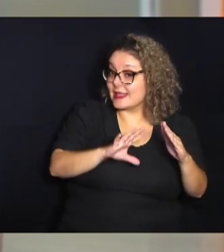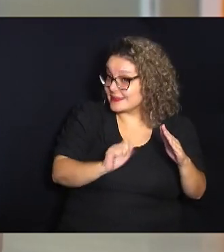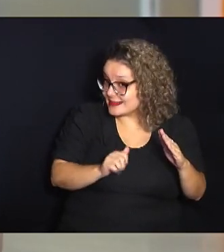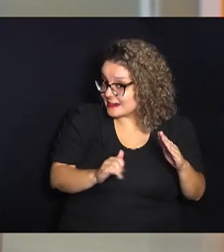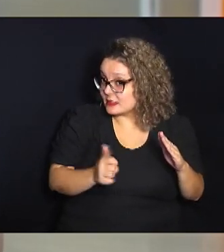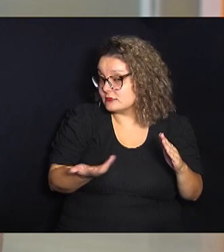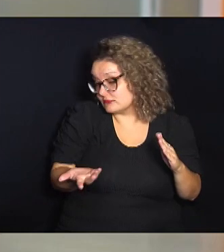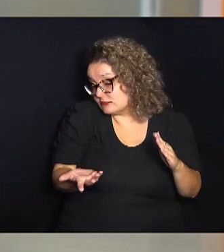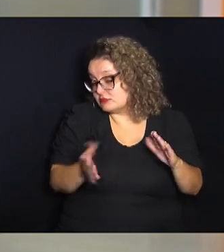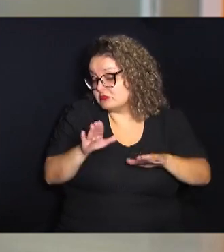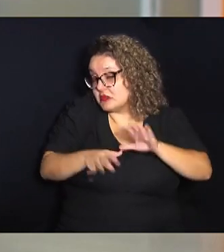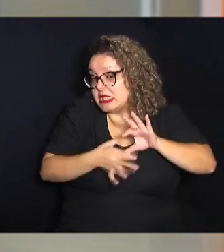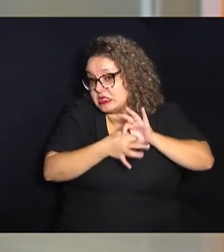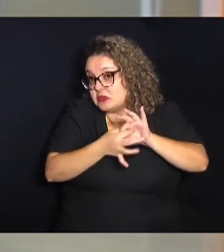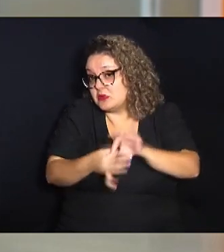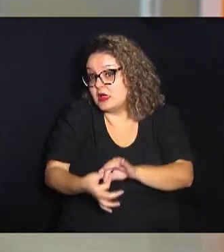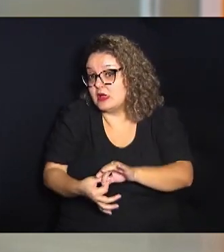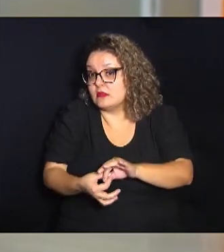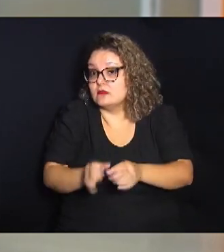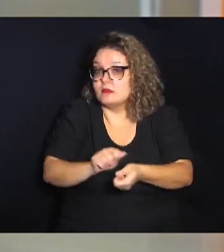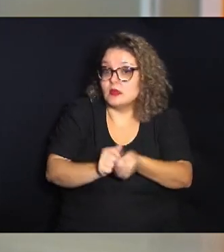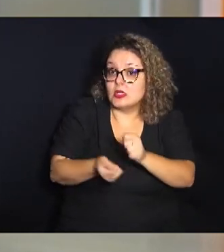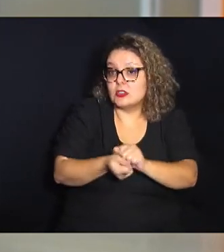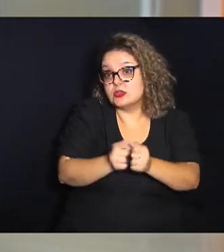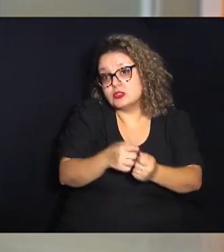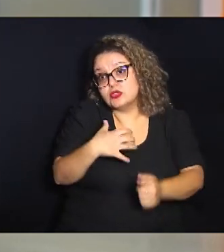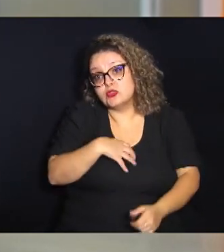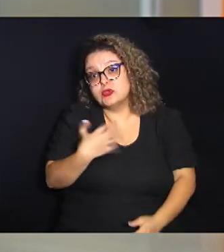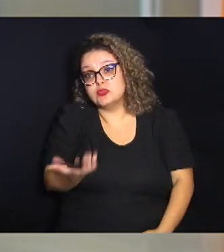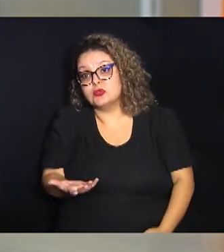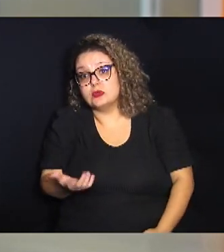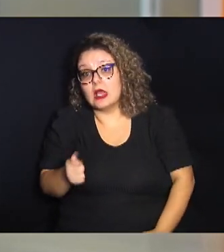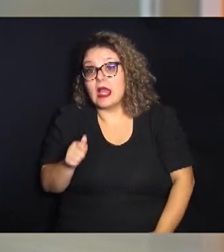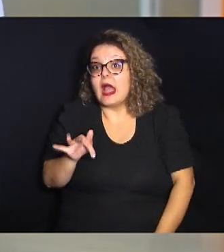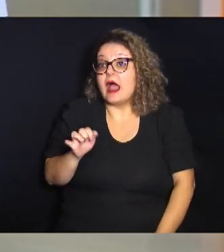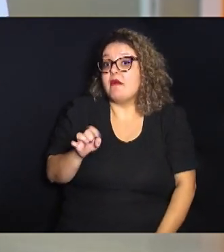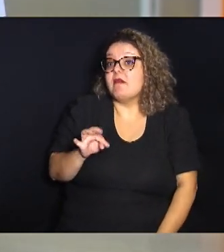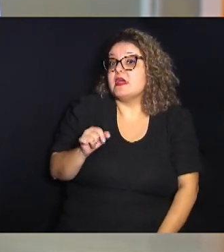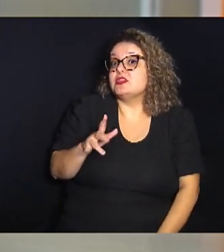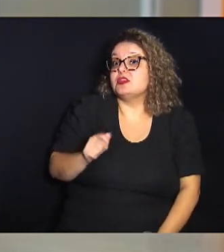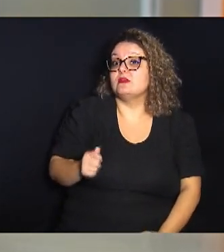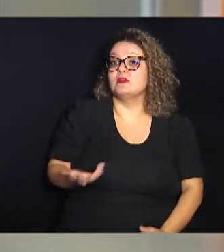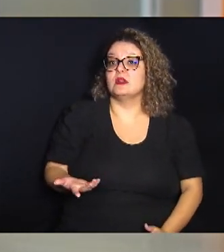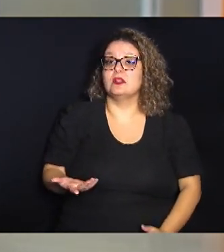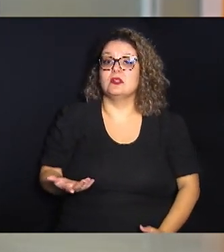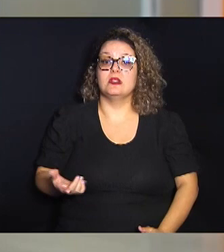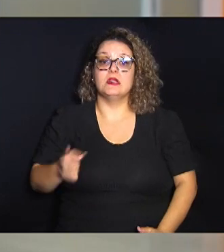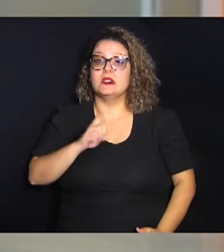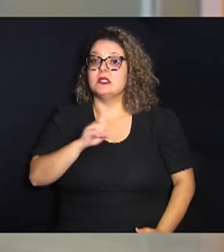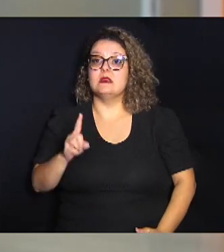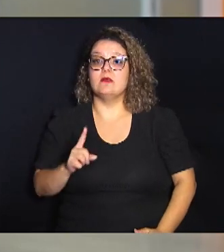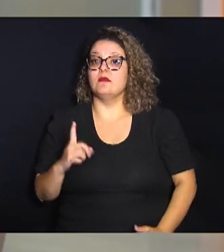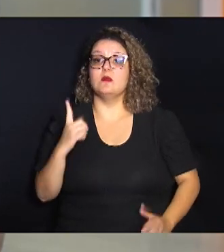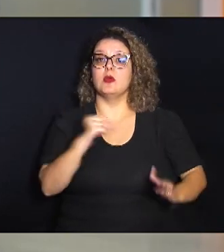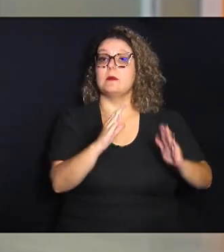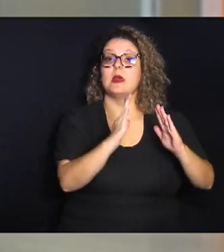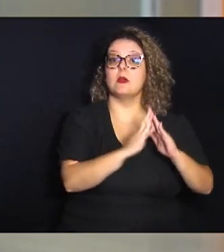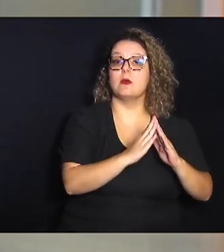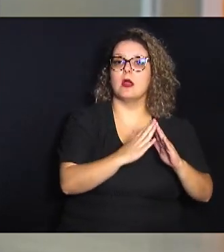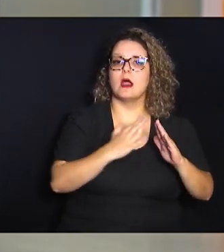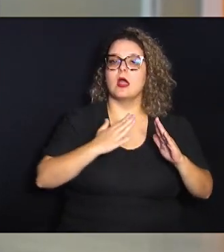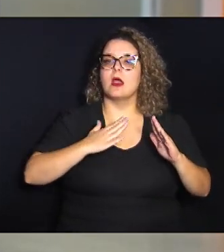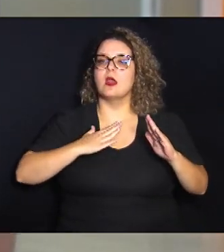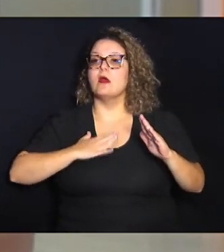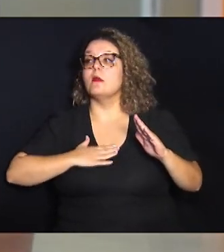você consegue flexioná-lo de uma maneira mais afetiva por exemplo eu não vou apenas embora para casa eu vou embora para o meu